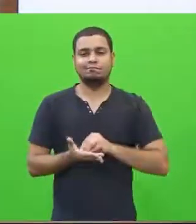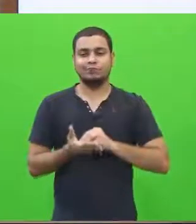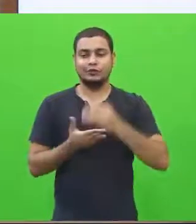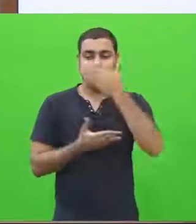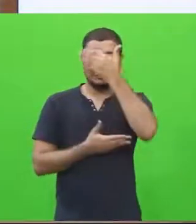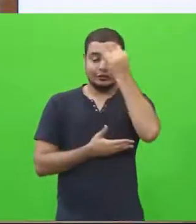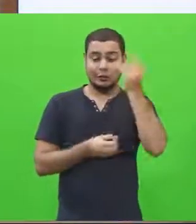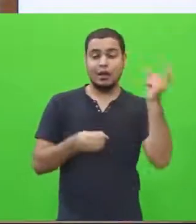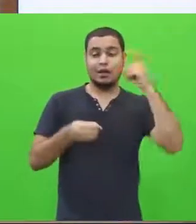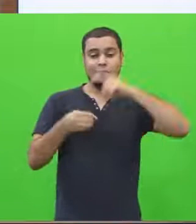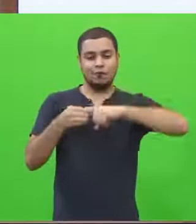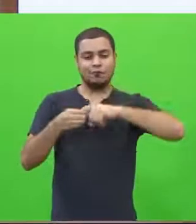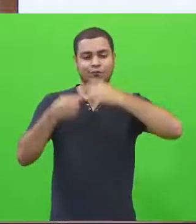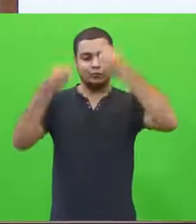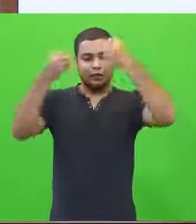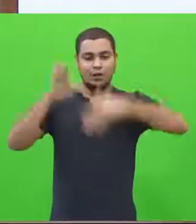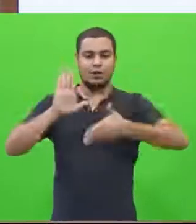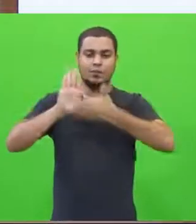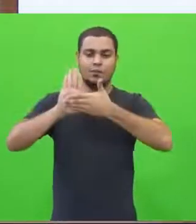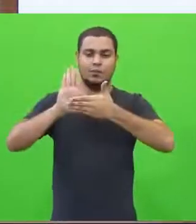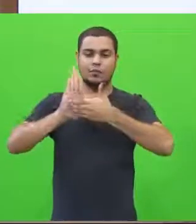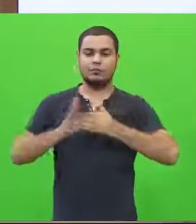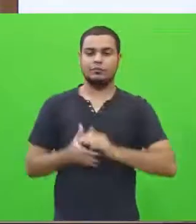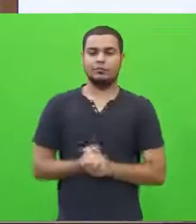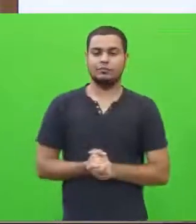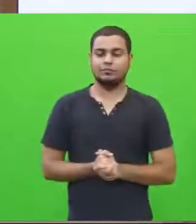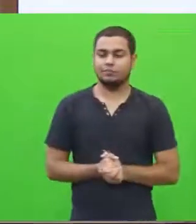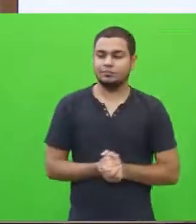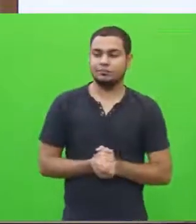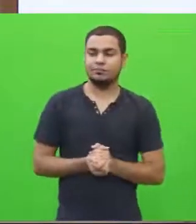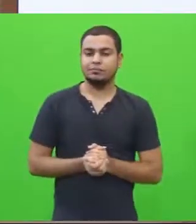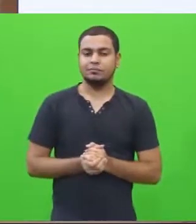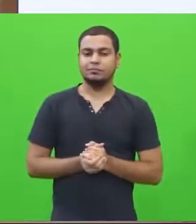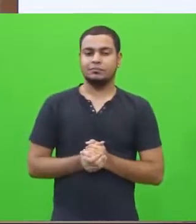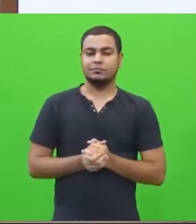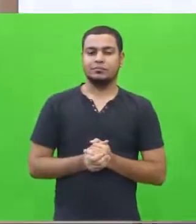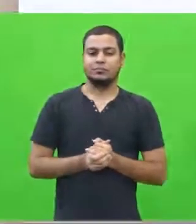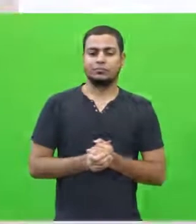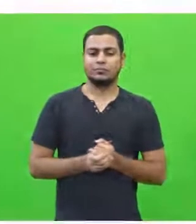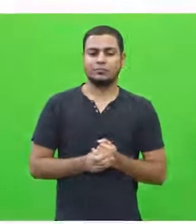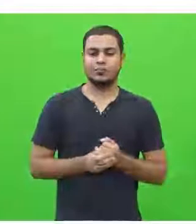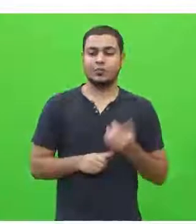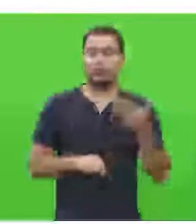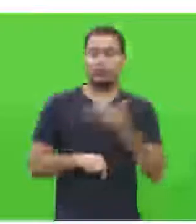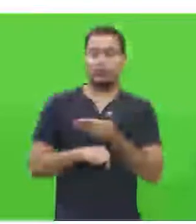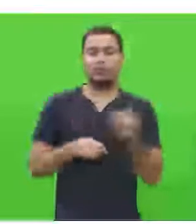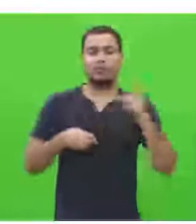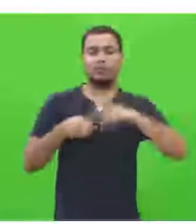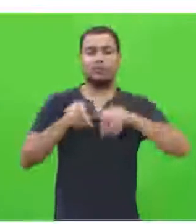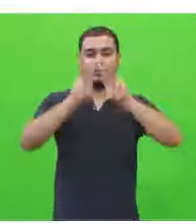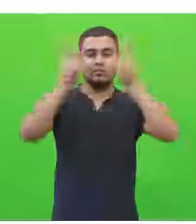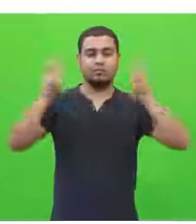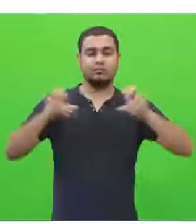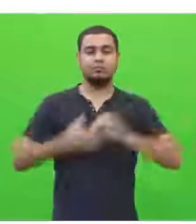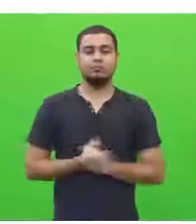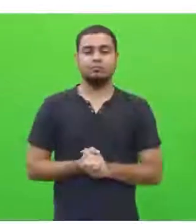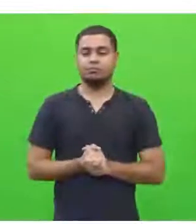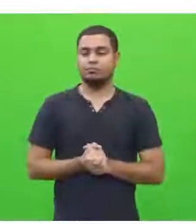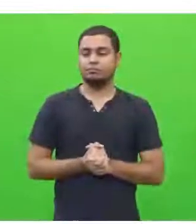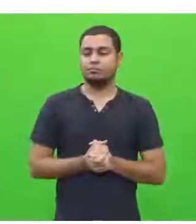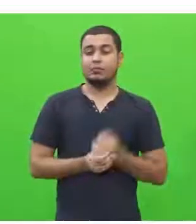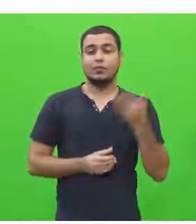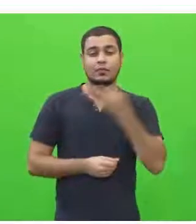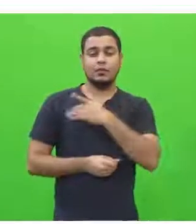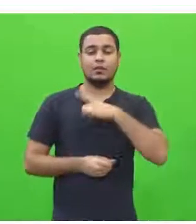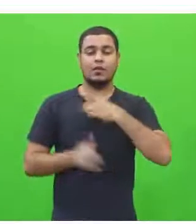reler a proposta para nós, Lúcia? Por favor, a cartela da proposta de 2014. Nós temos aí uma